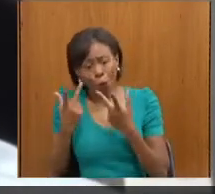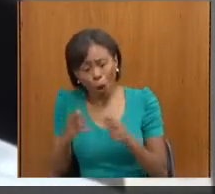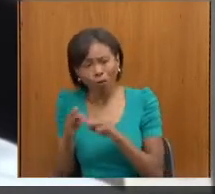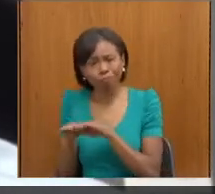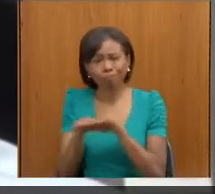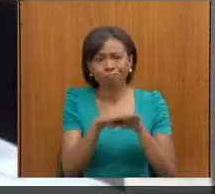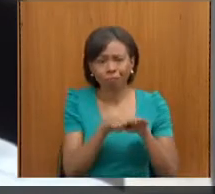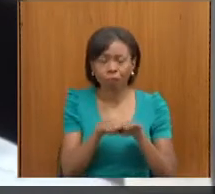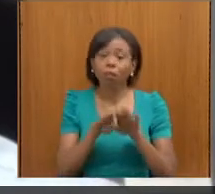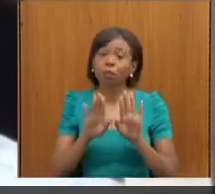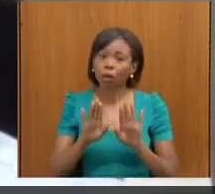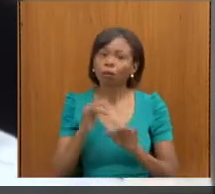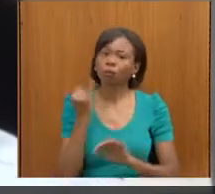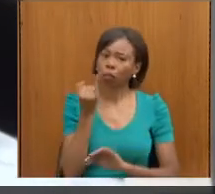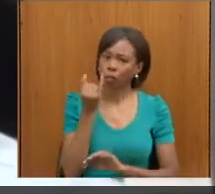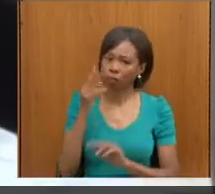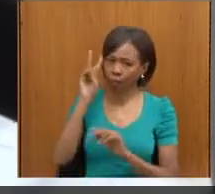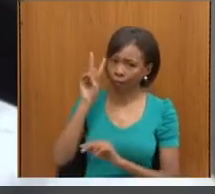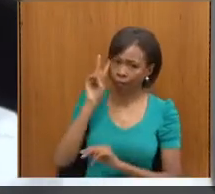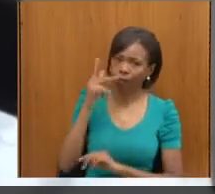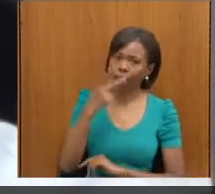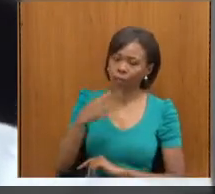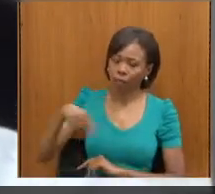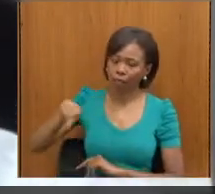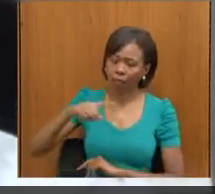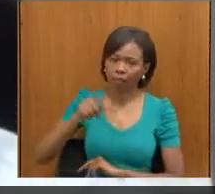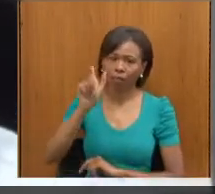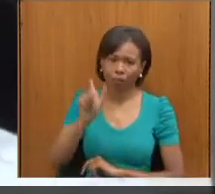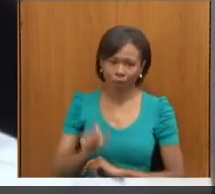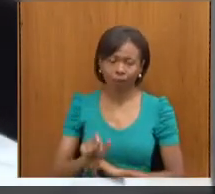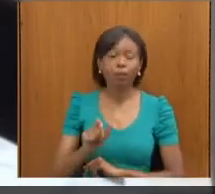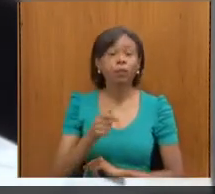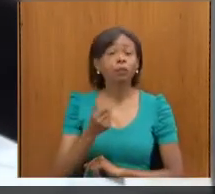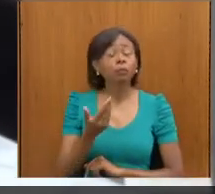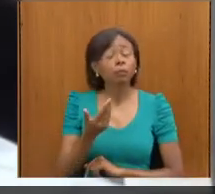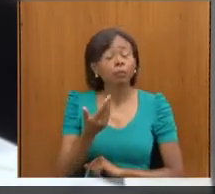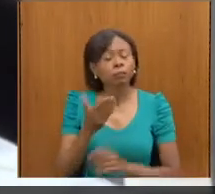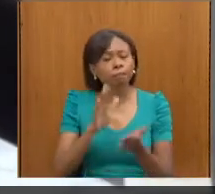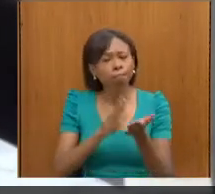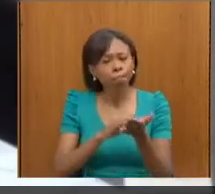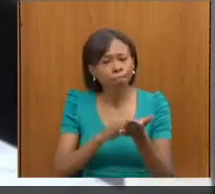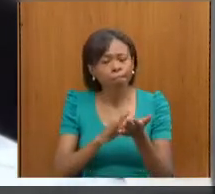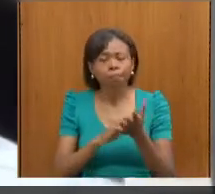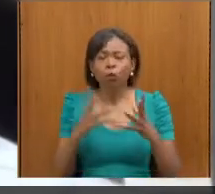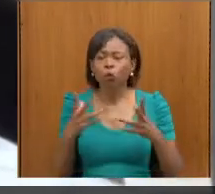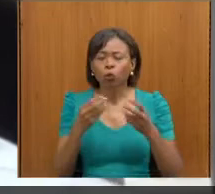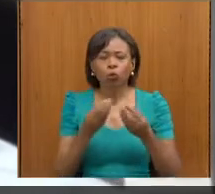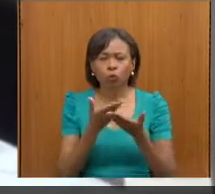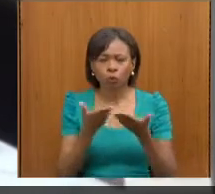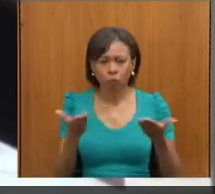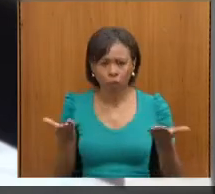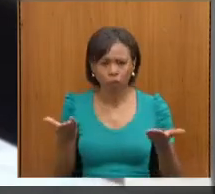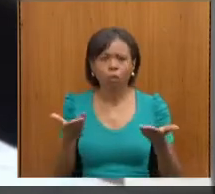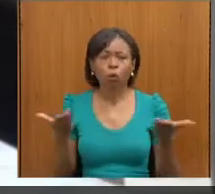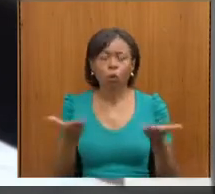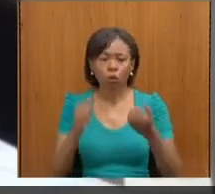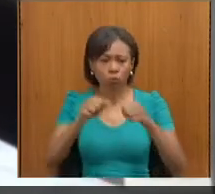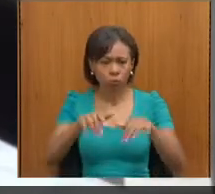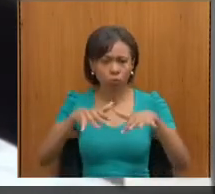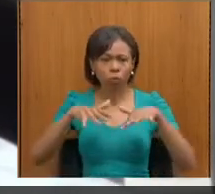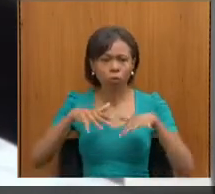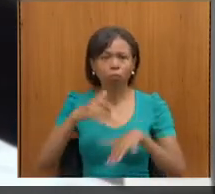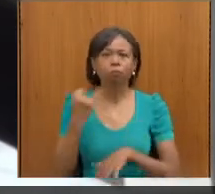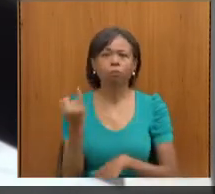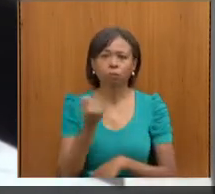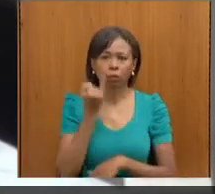deles também e eu gostaria mais uma vez é de parabenizá-los eu acho que essa é luta realmente muito importante a gente não pode